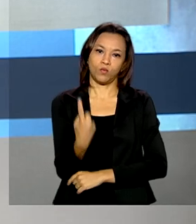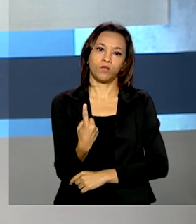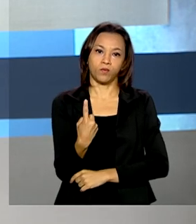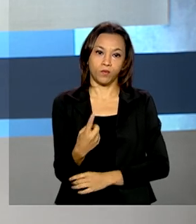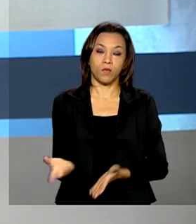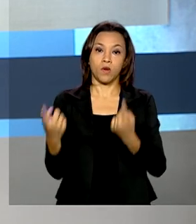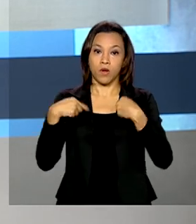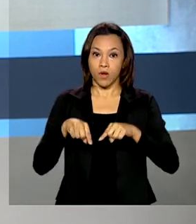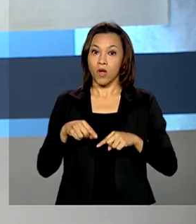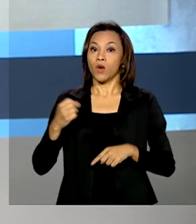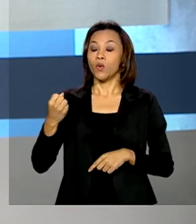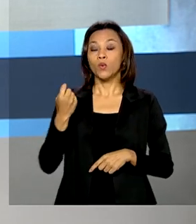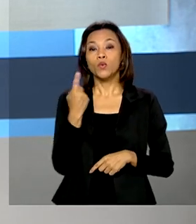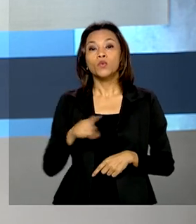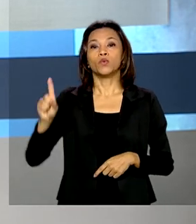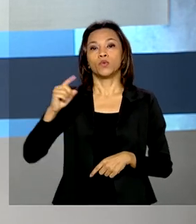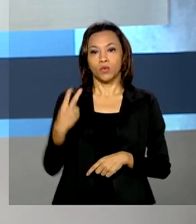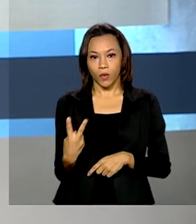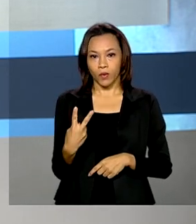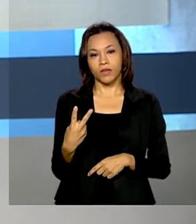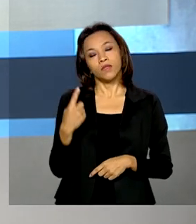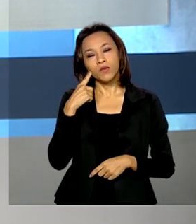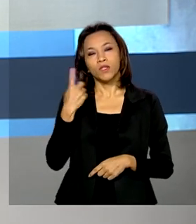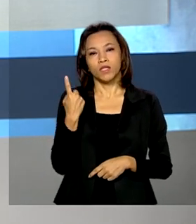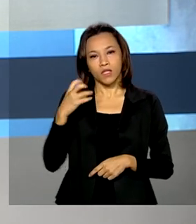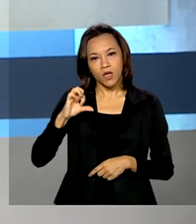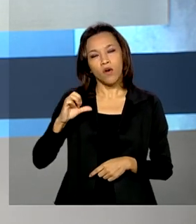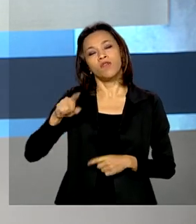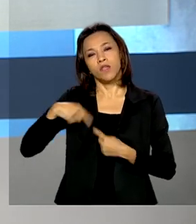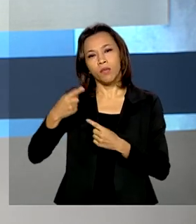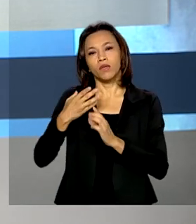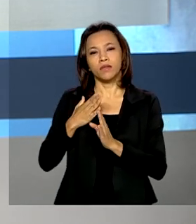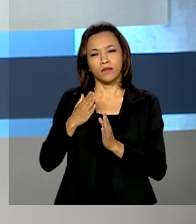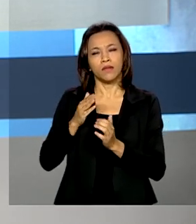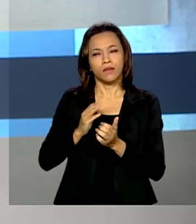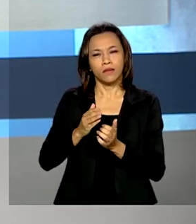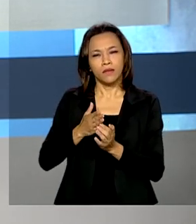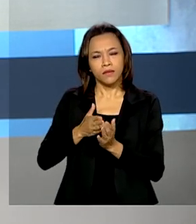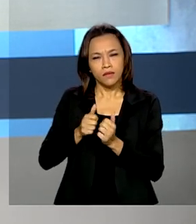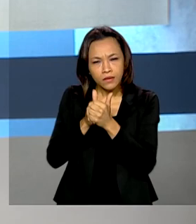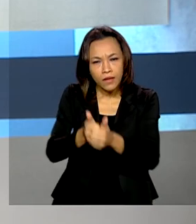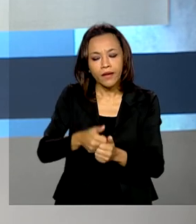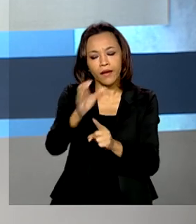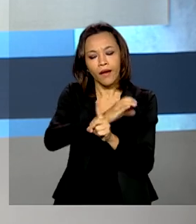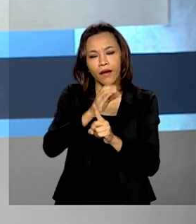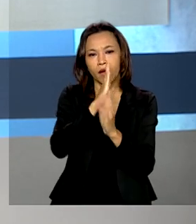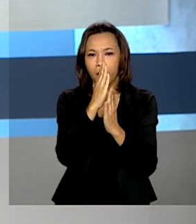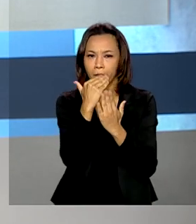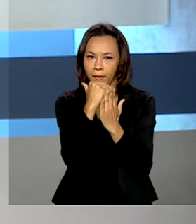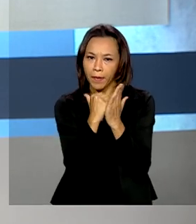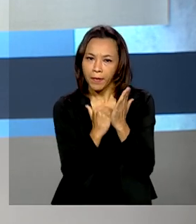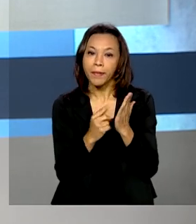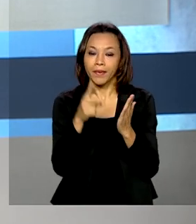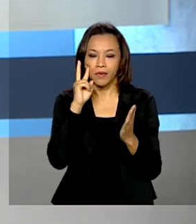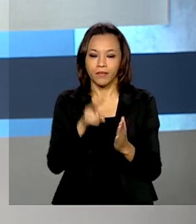Unis final 2 recebem no dia 19 e assim por diante. As informações estão em gov.br barra cidadania.